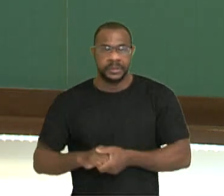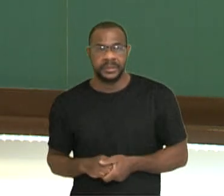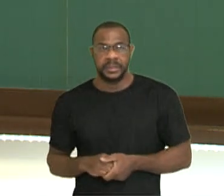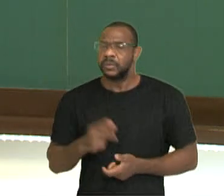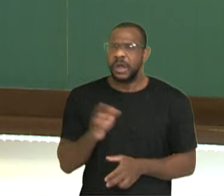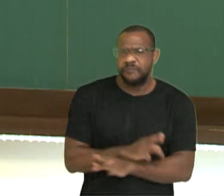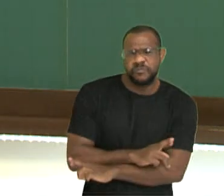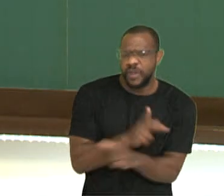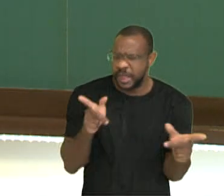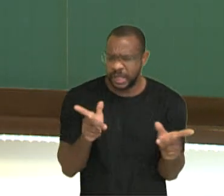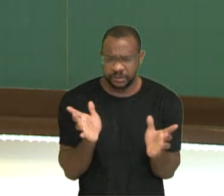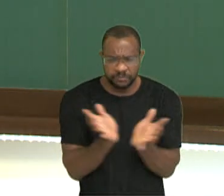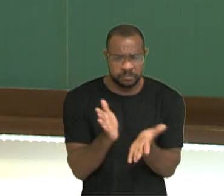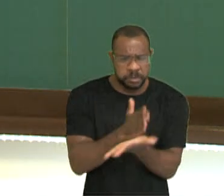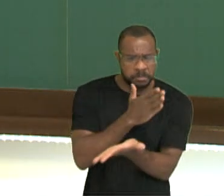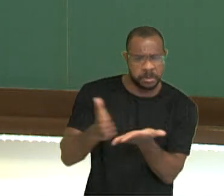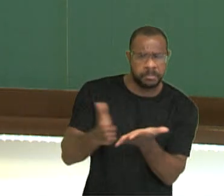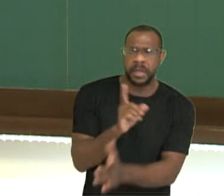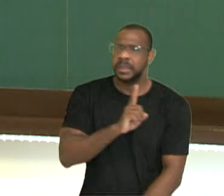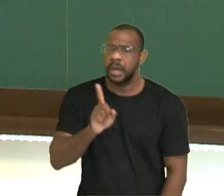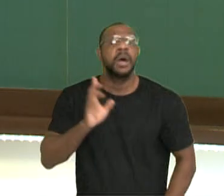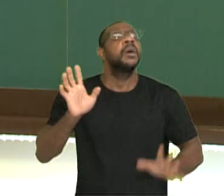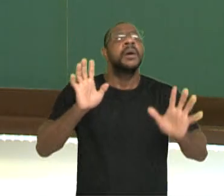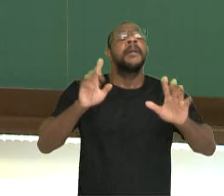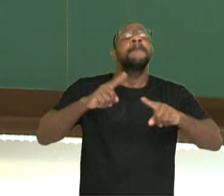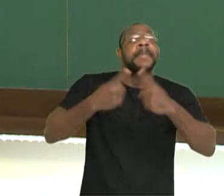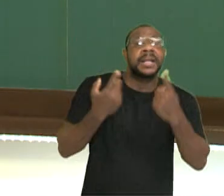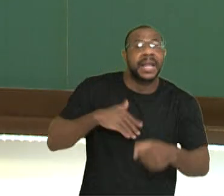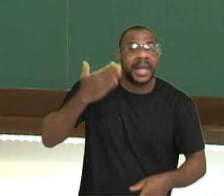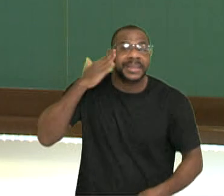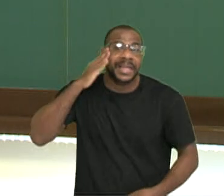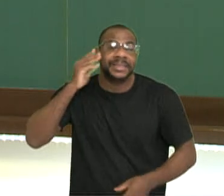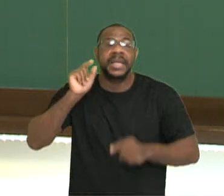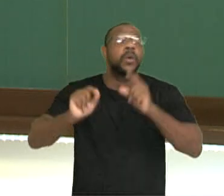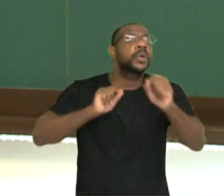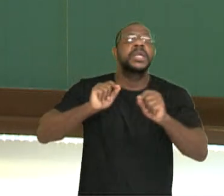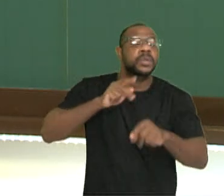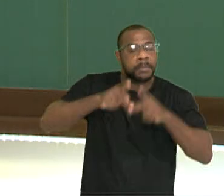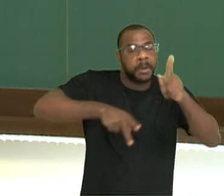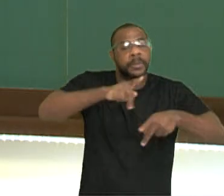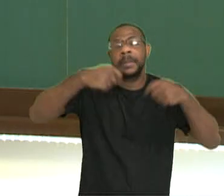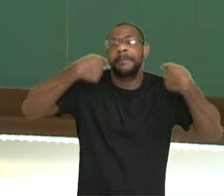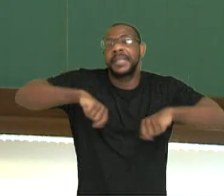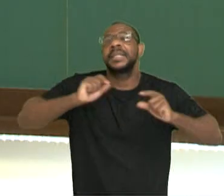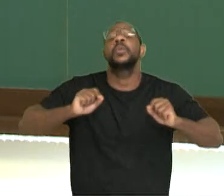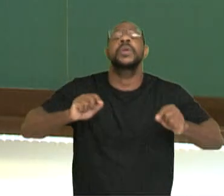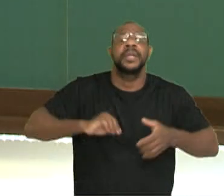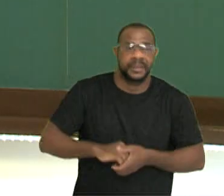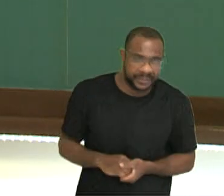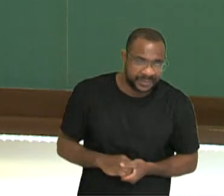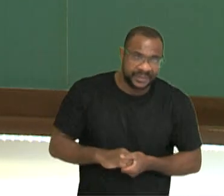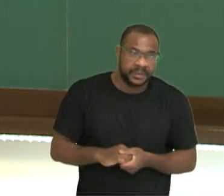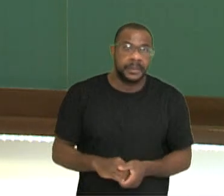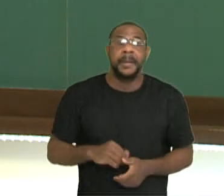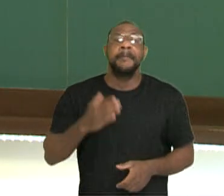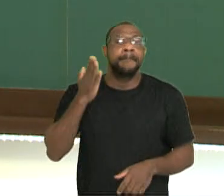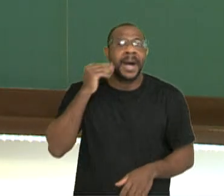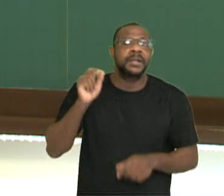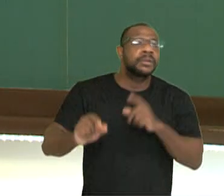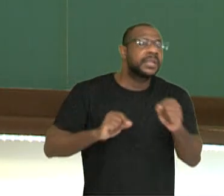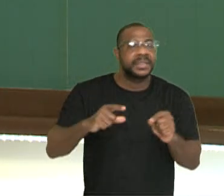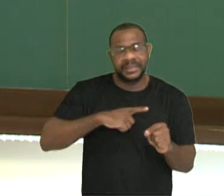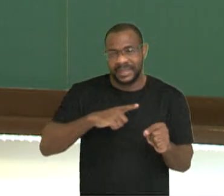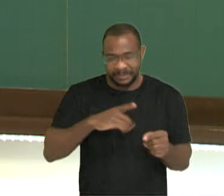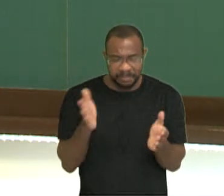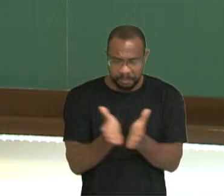uma diferença, mas é necessário entender o que a população precisa. Mais do que saber que temos a